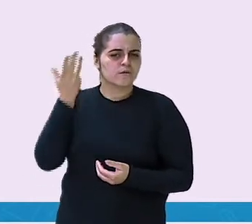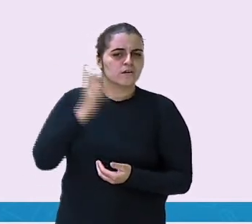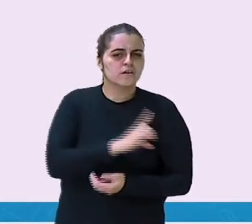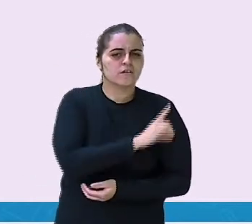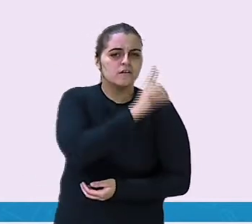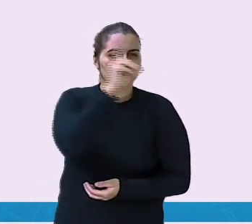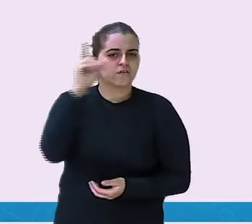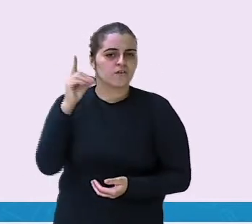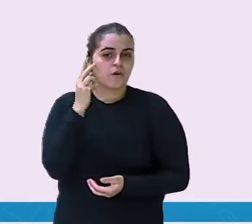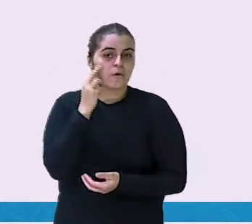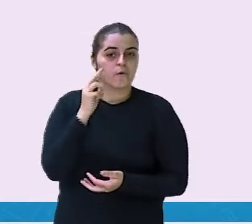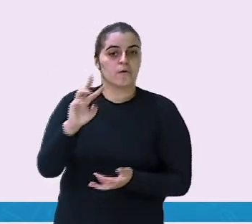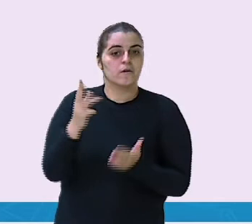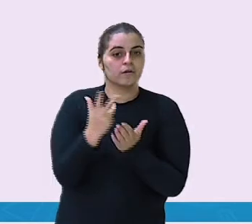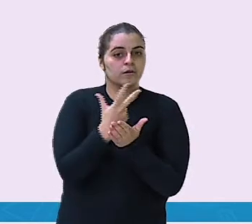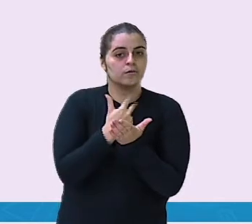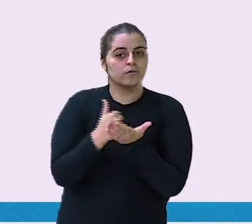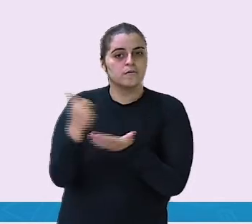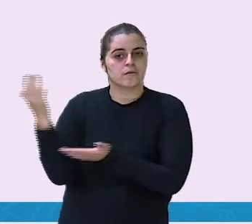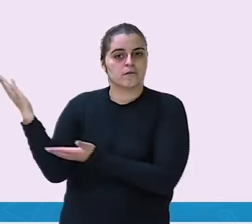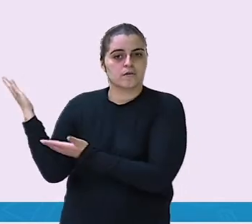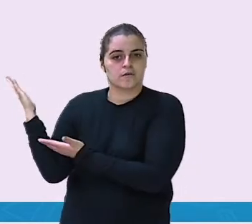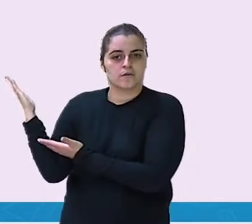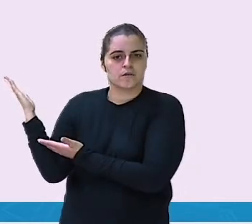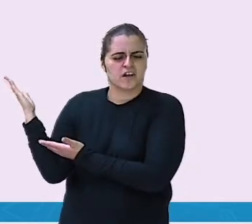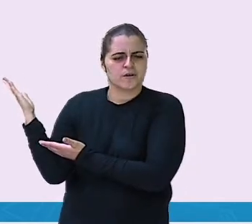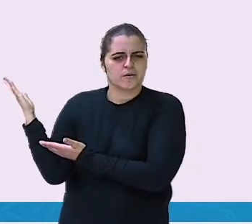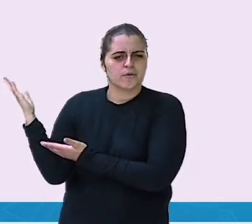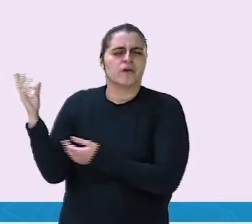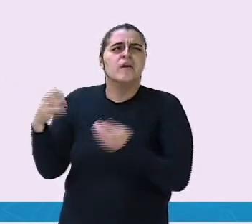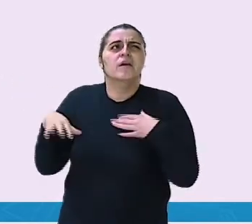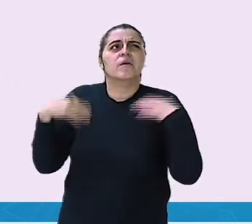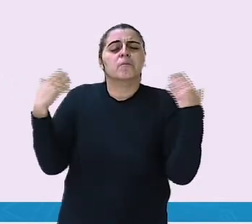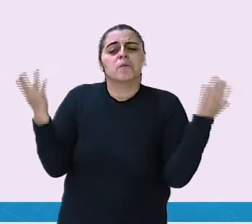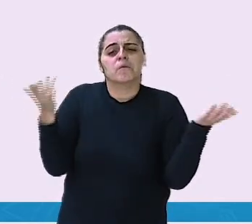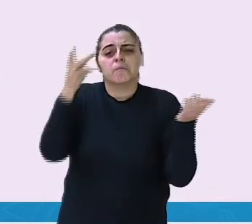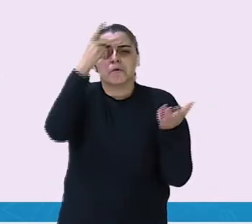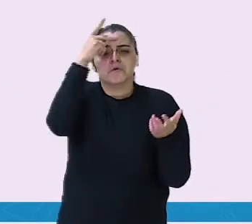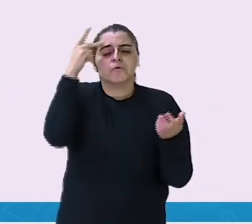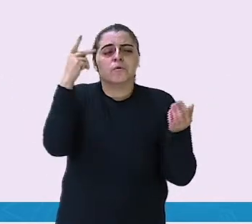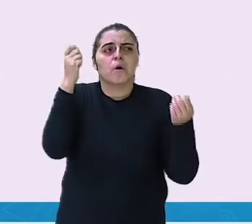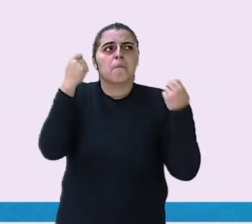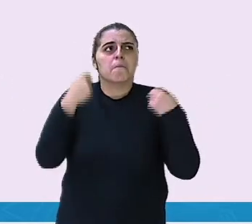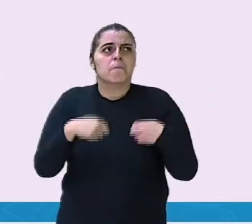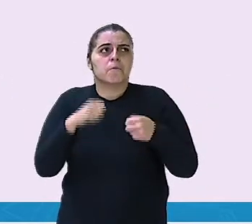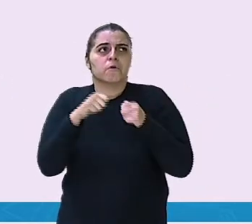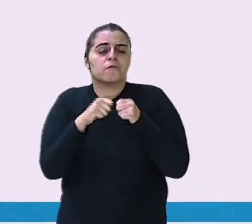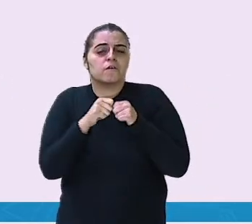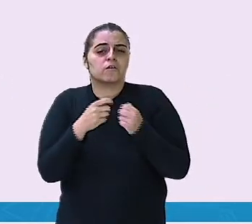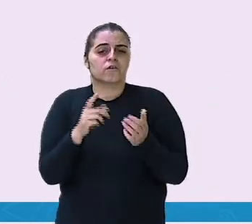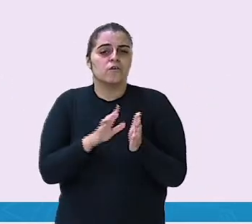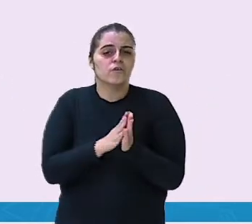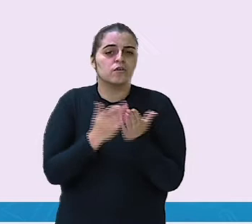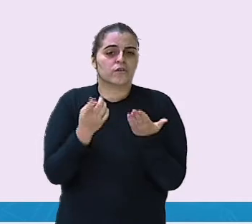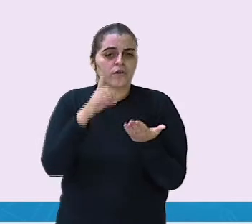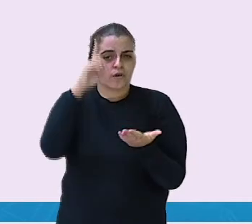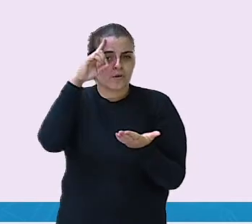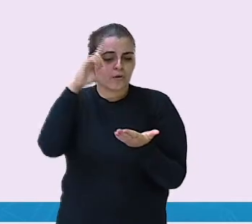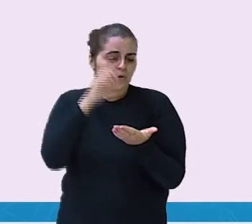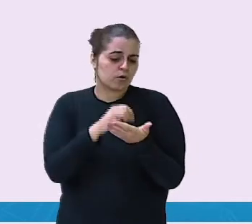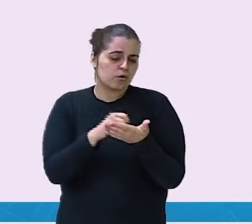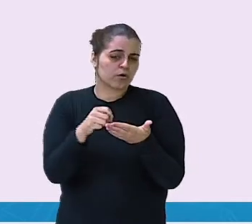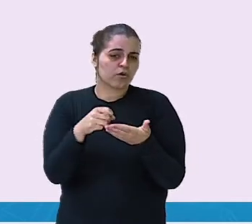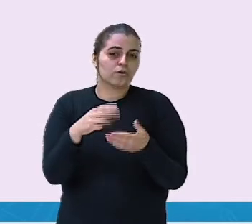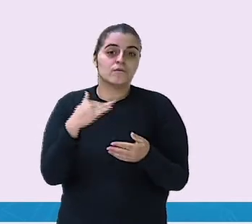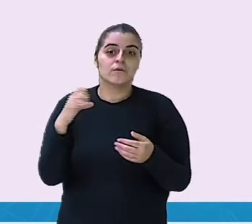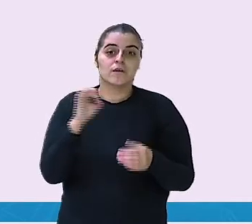temos algumas imagens de diário. Quem pode fazer um diário? Todos nós. Quando que a gente pensa em